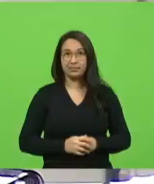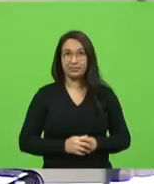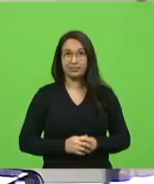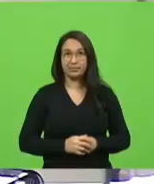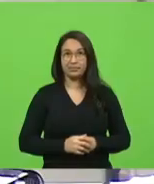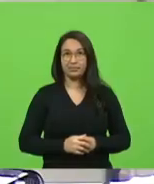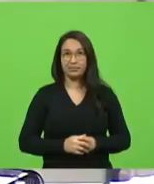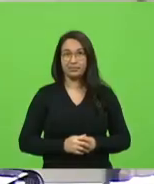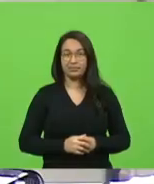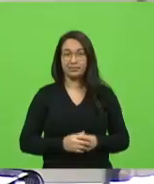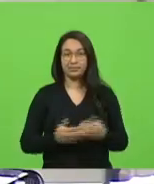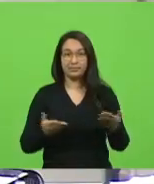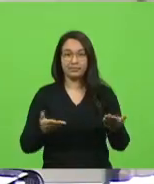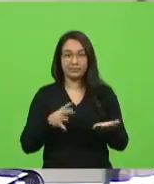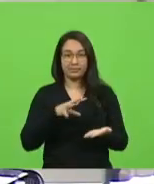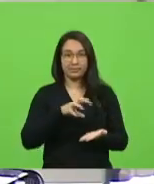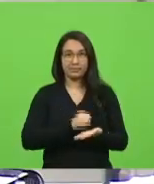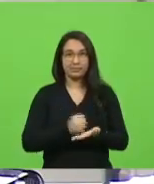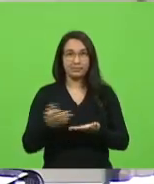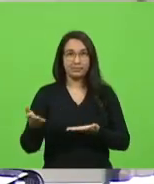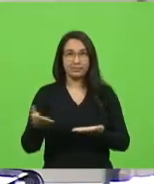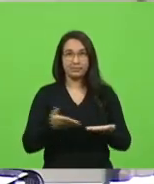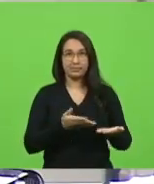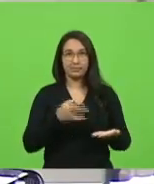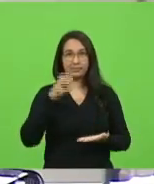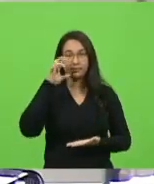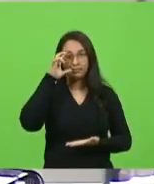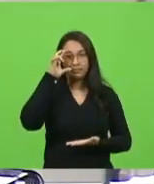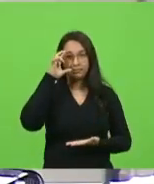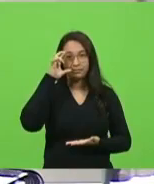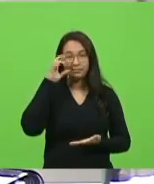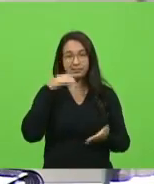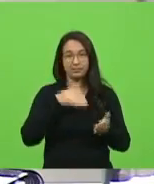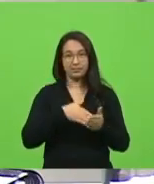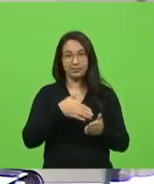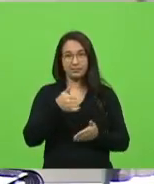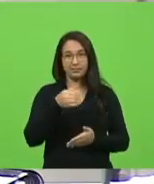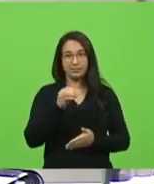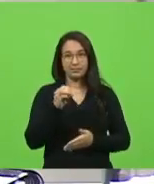Próximo inscrito, deputado Ricardo Alvo, por dez minutos, deputado.